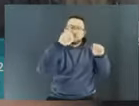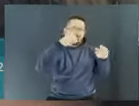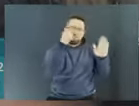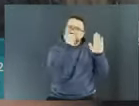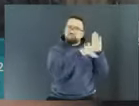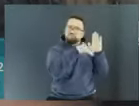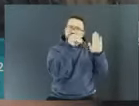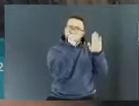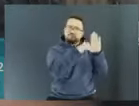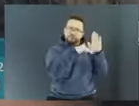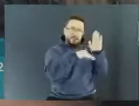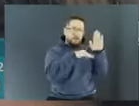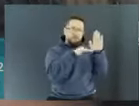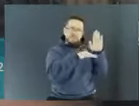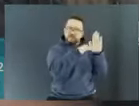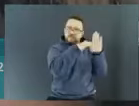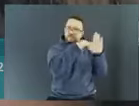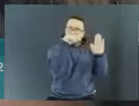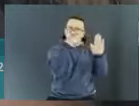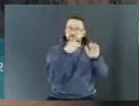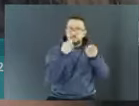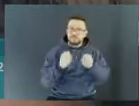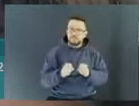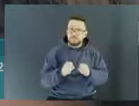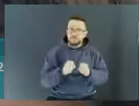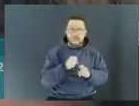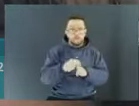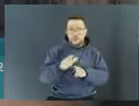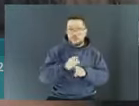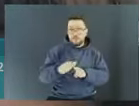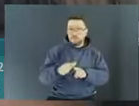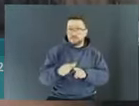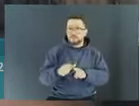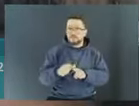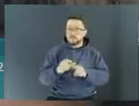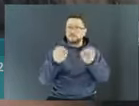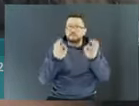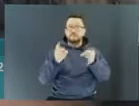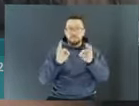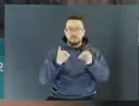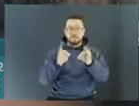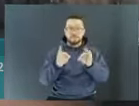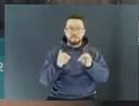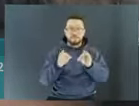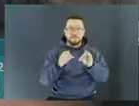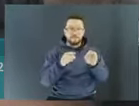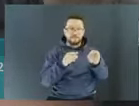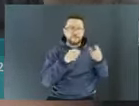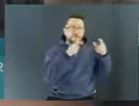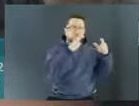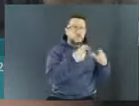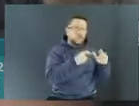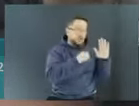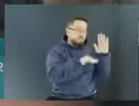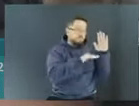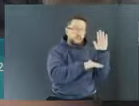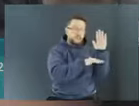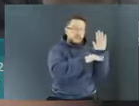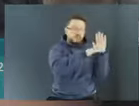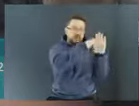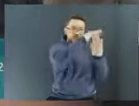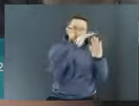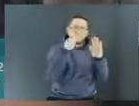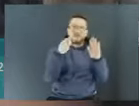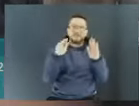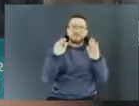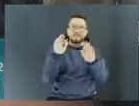você tem um pequeno empreendedor que pode guardar as coisas dele ali, pode até produzir dentro daquele box e de maneira formal. Ele não